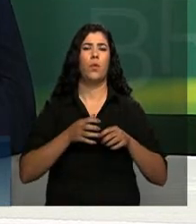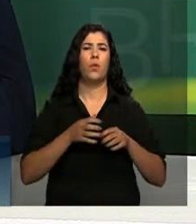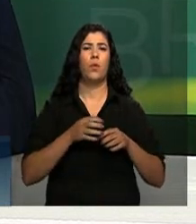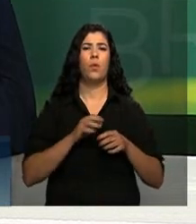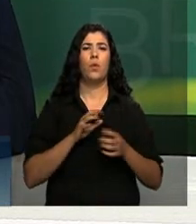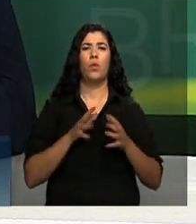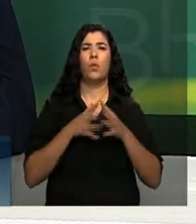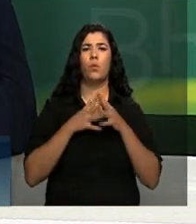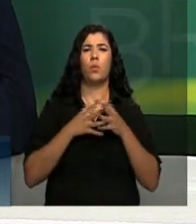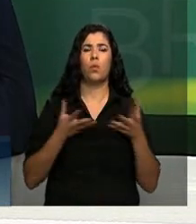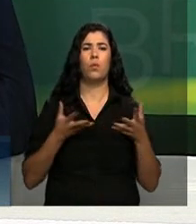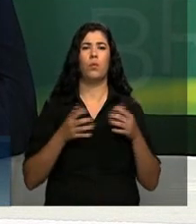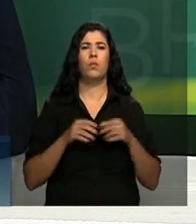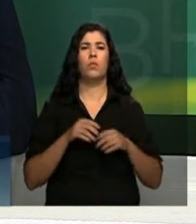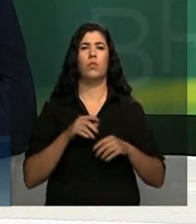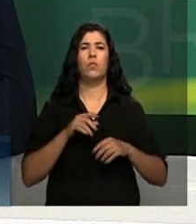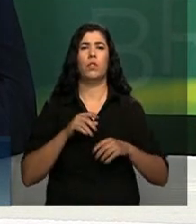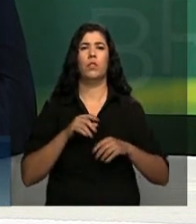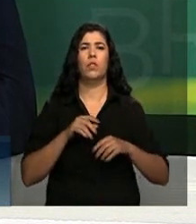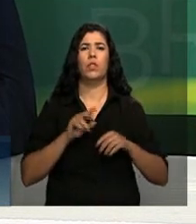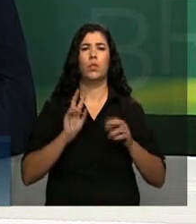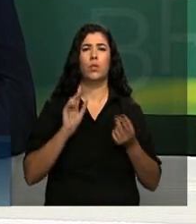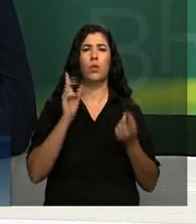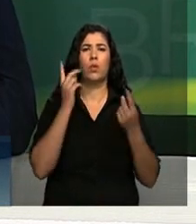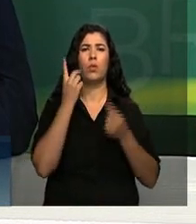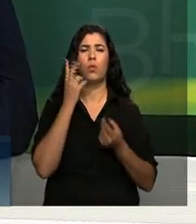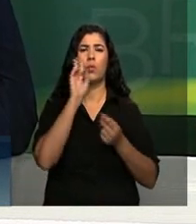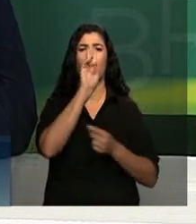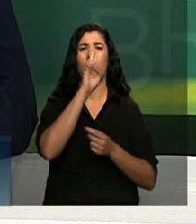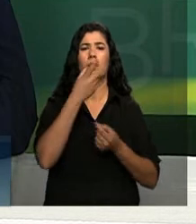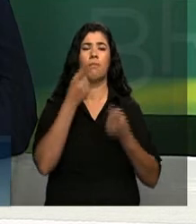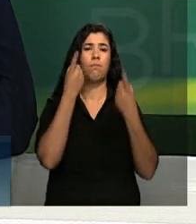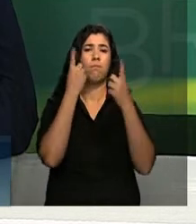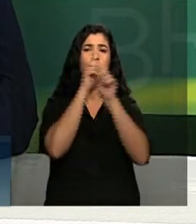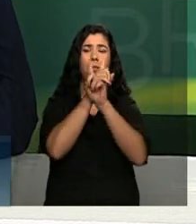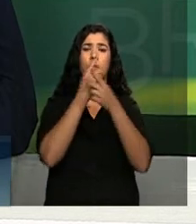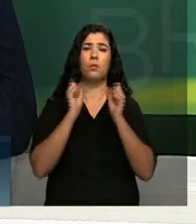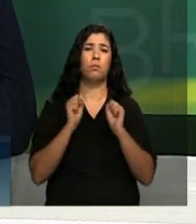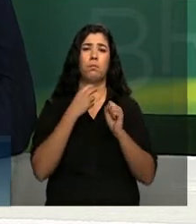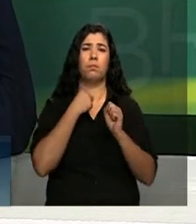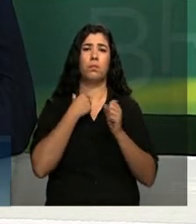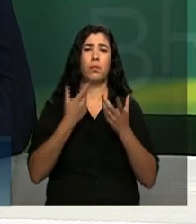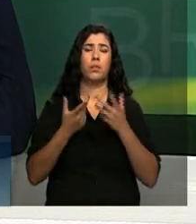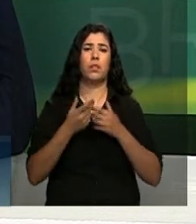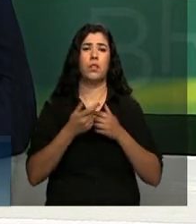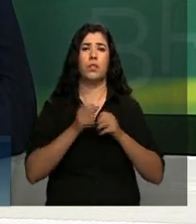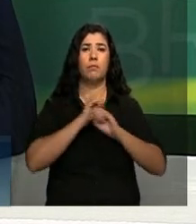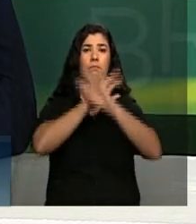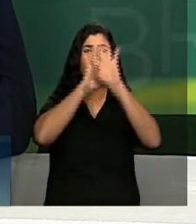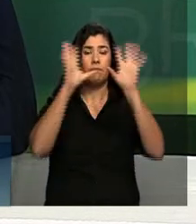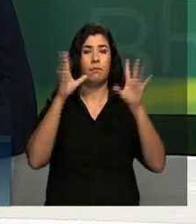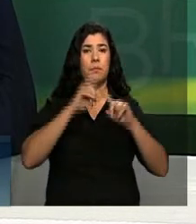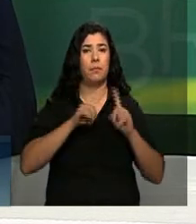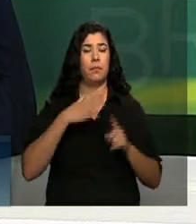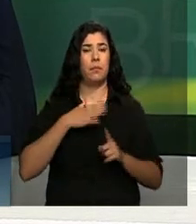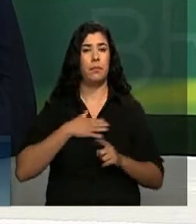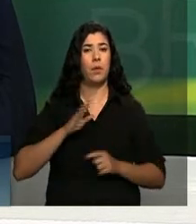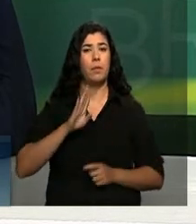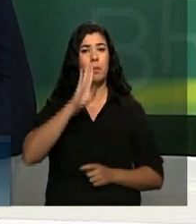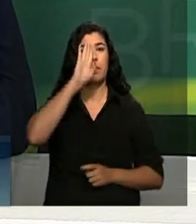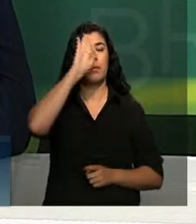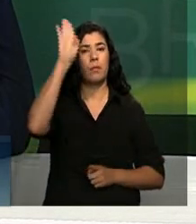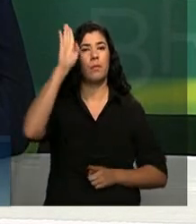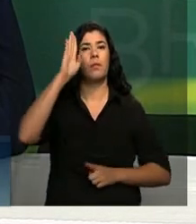explicado, não tem contradição que não possa ser esclarecida. Meu principal instrumento de trabalho será